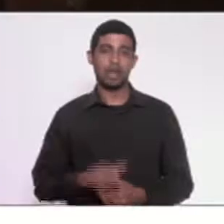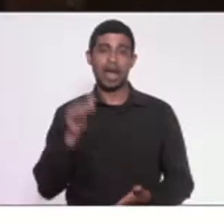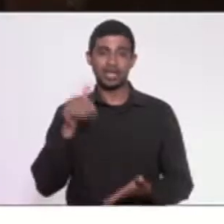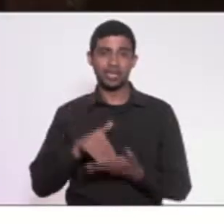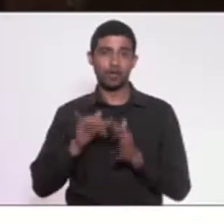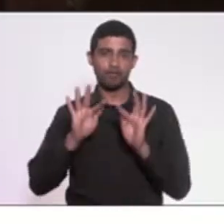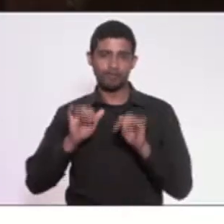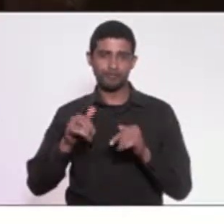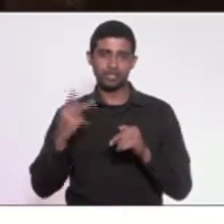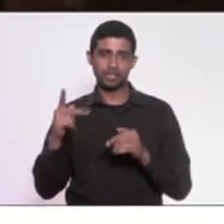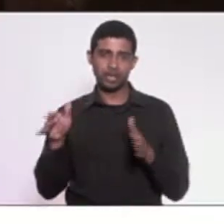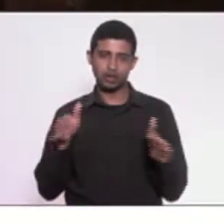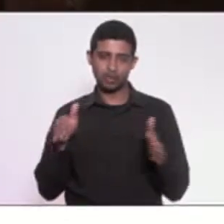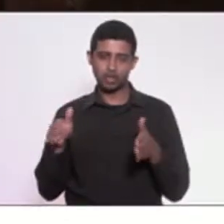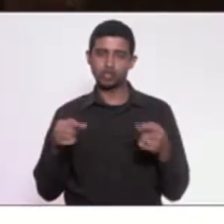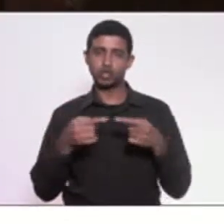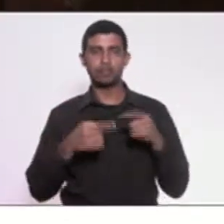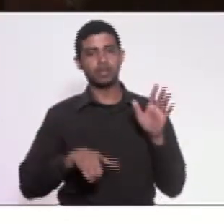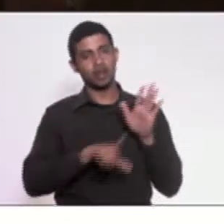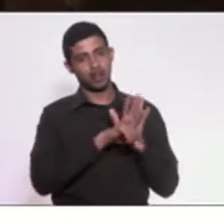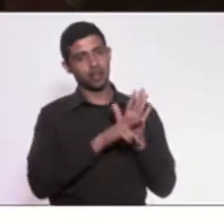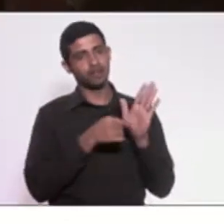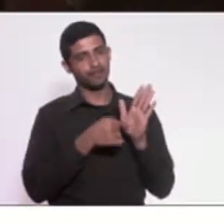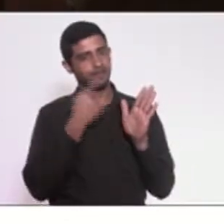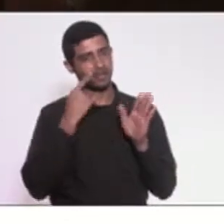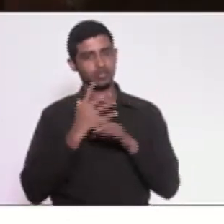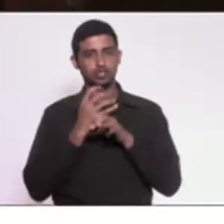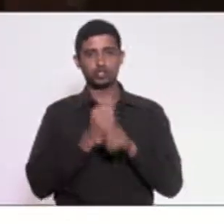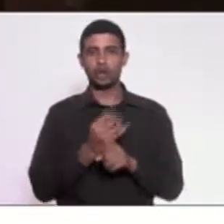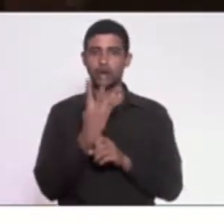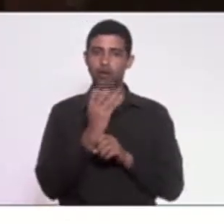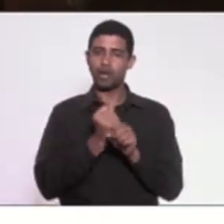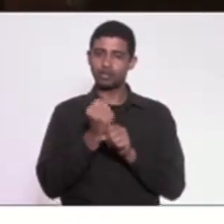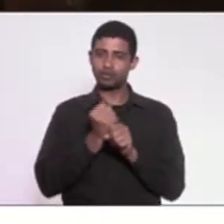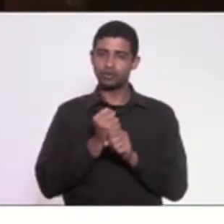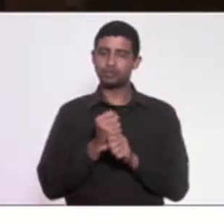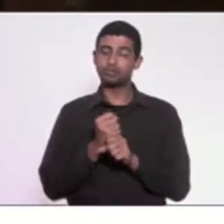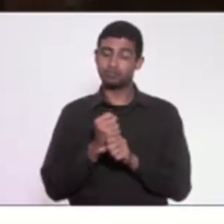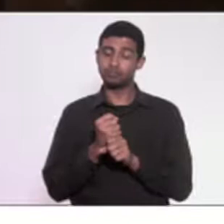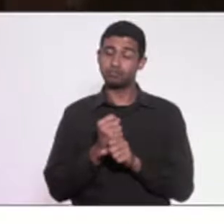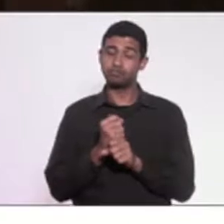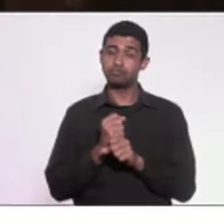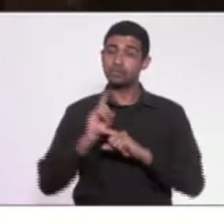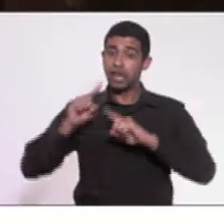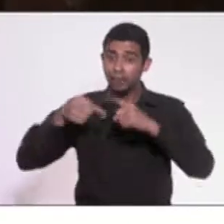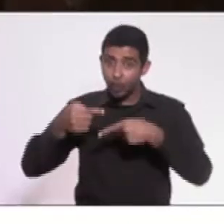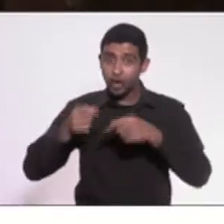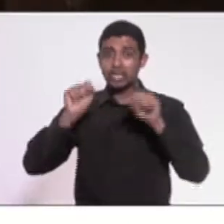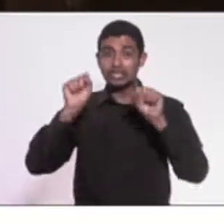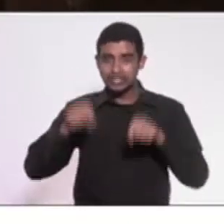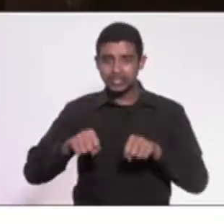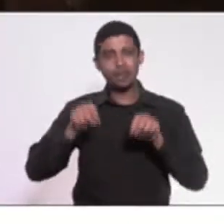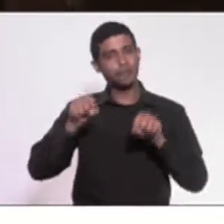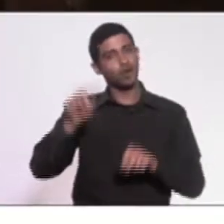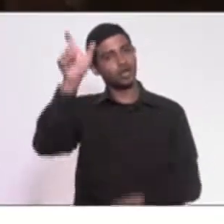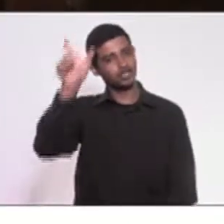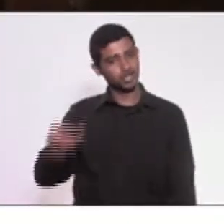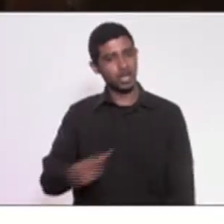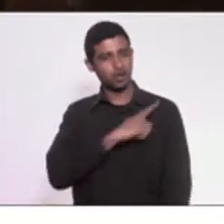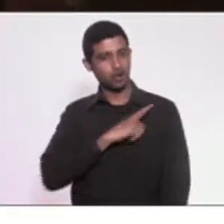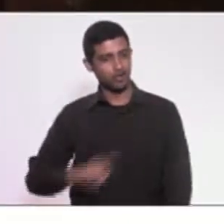na forma da lei, ou seja, ao final de quatro anos, aí sim o governador poderá, como manda a lei,